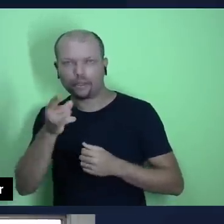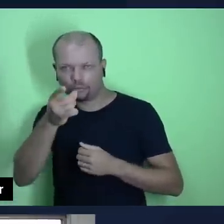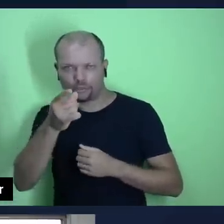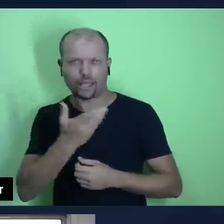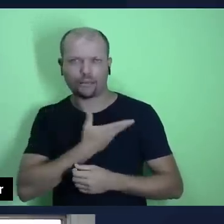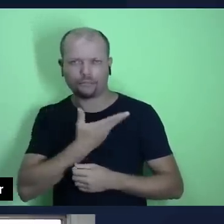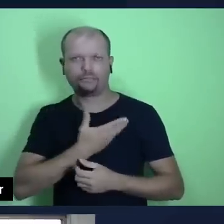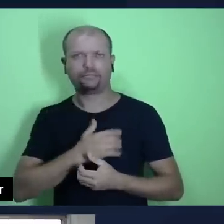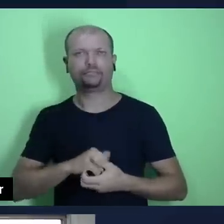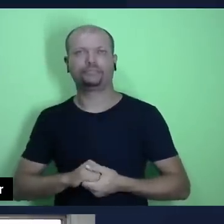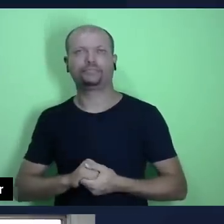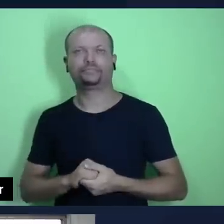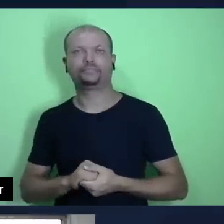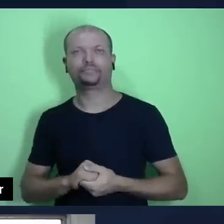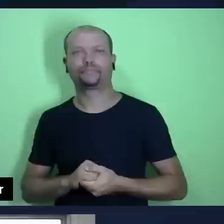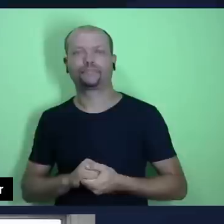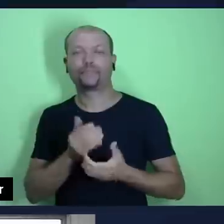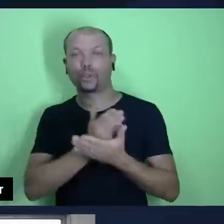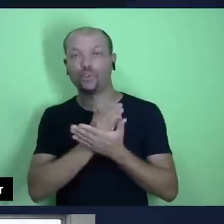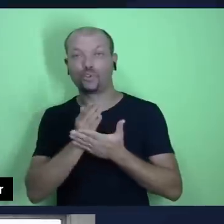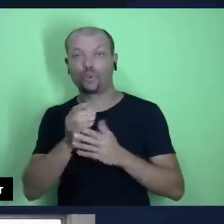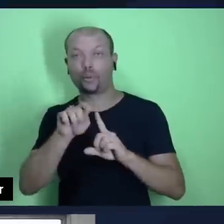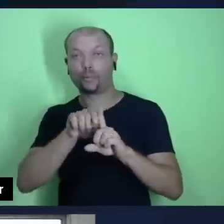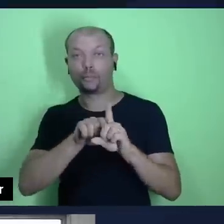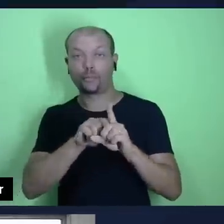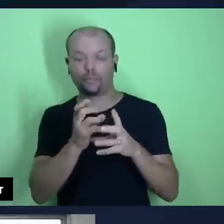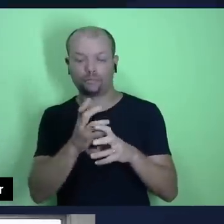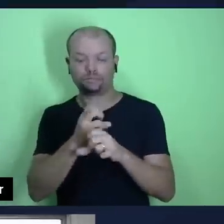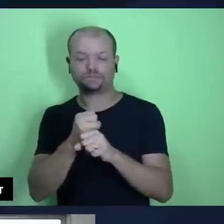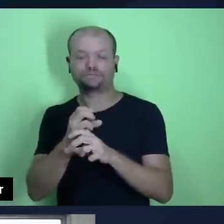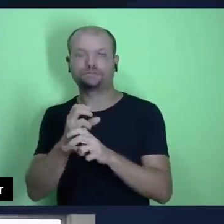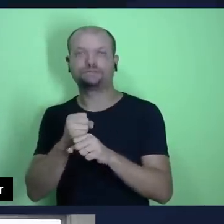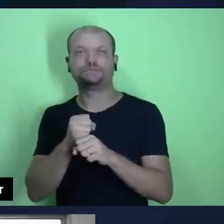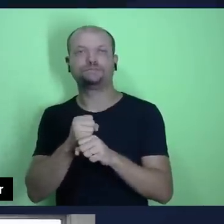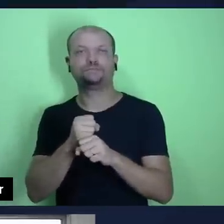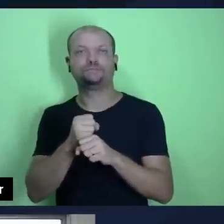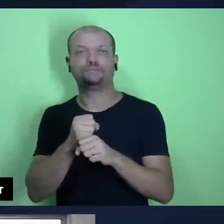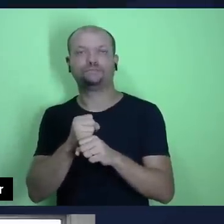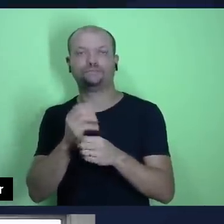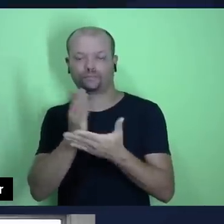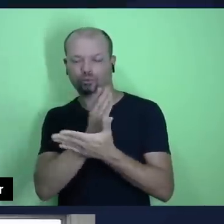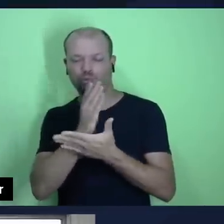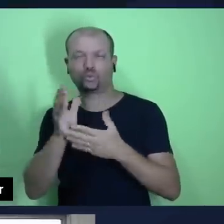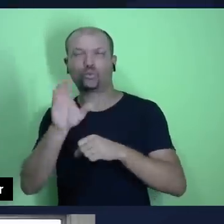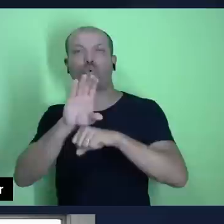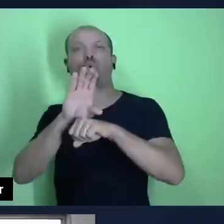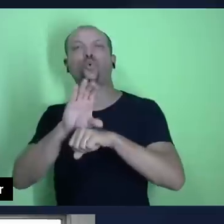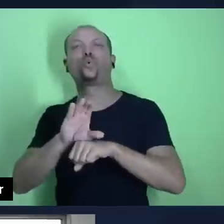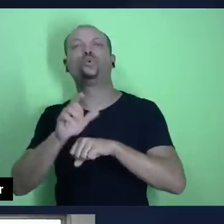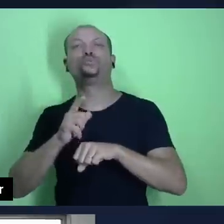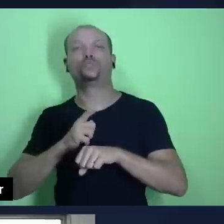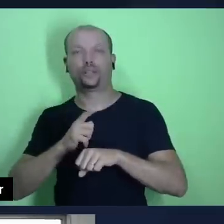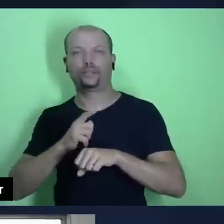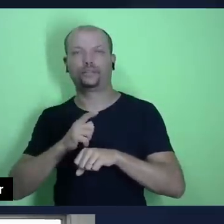no início do mês, já fazer um cálculo de acordo com os cultos que há no mês. Então,